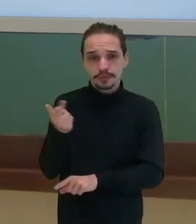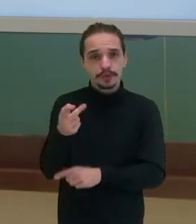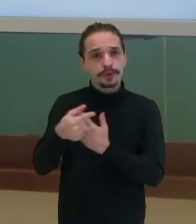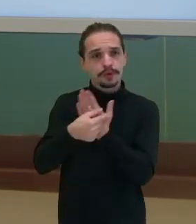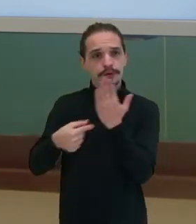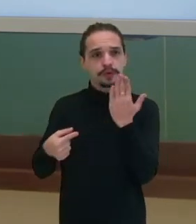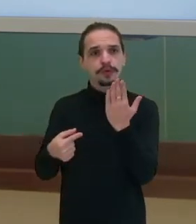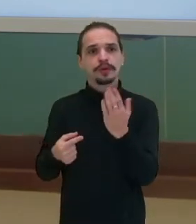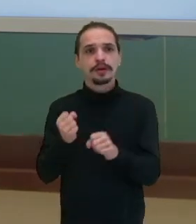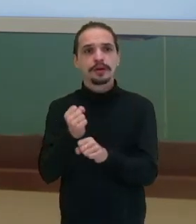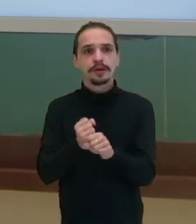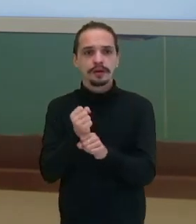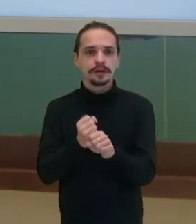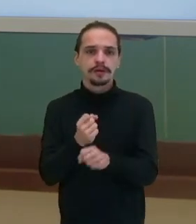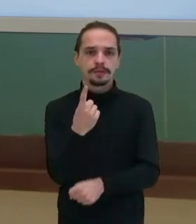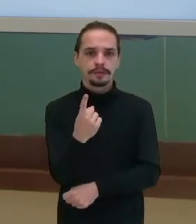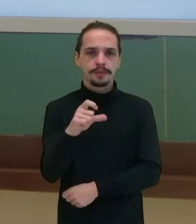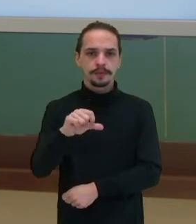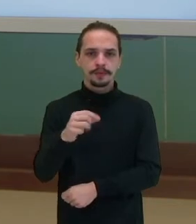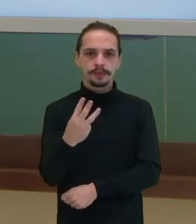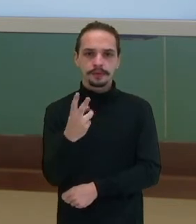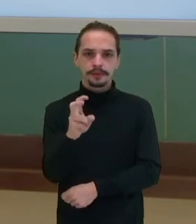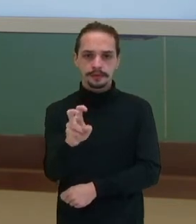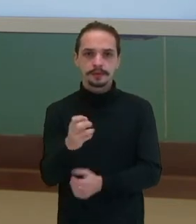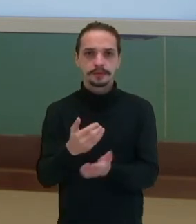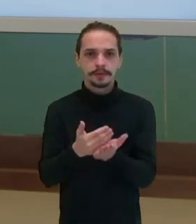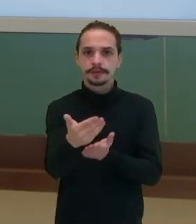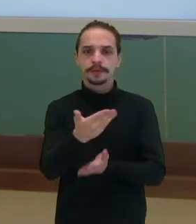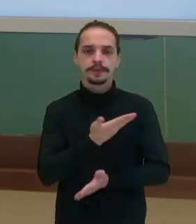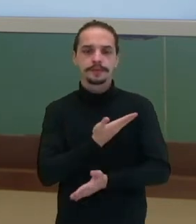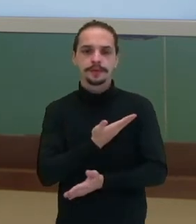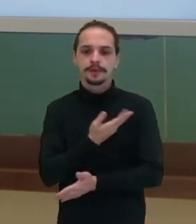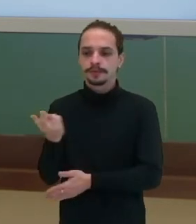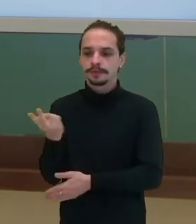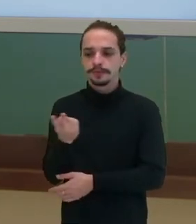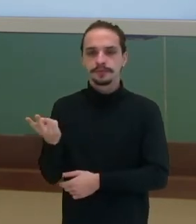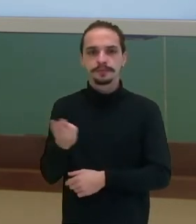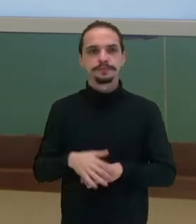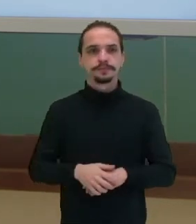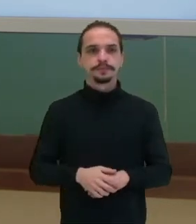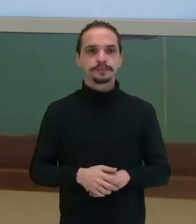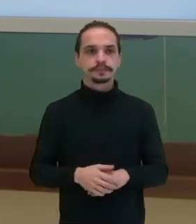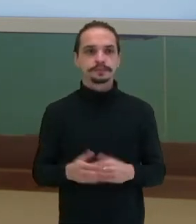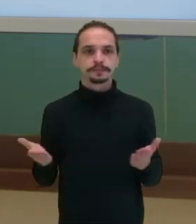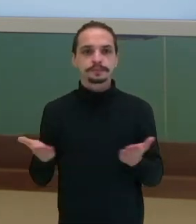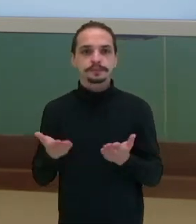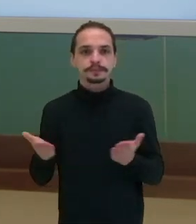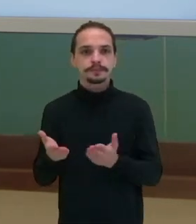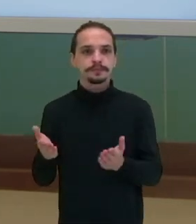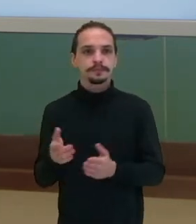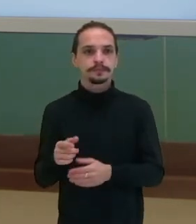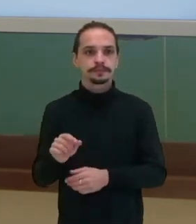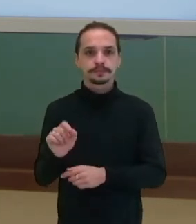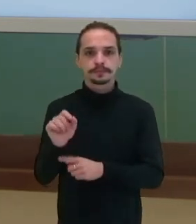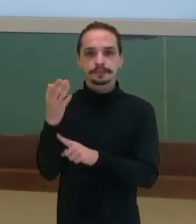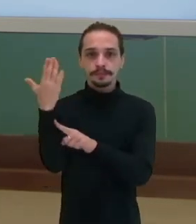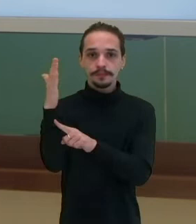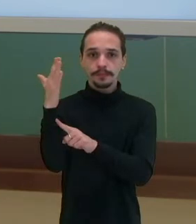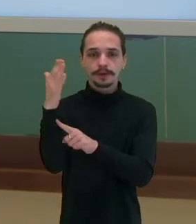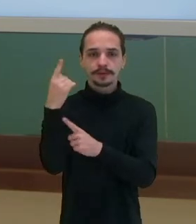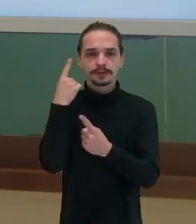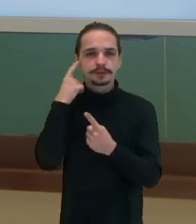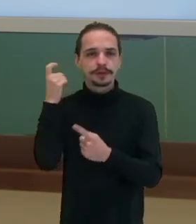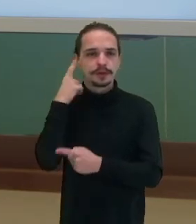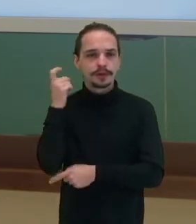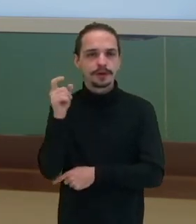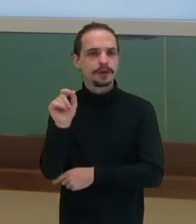1935 de quem se tornou grande amigo. Aqui um espelho sonoro, né? Uma obra aqui do Rodrigo Ramos. O